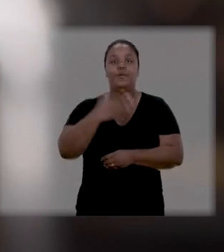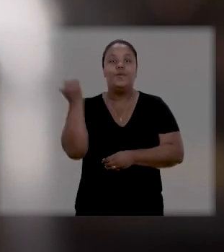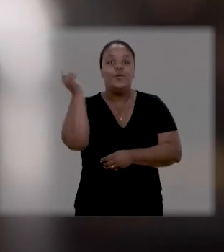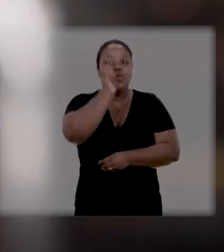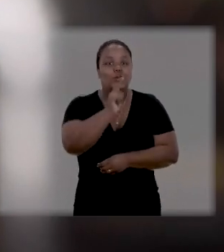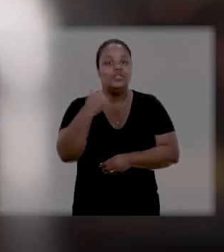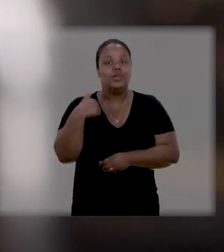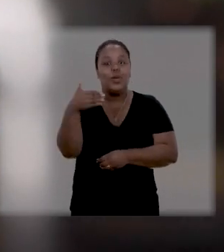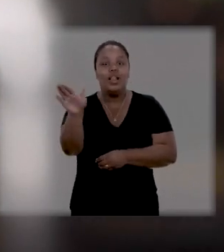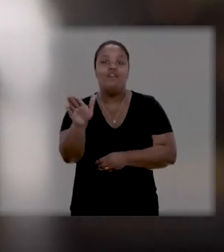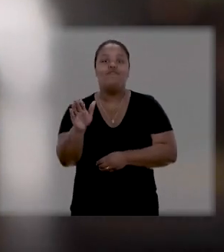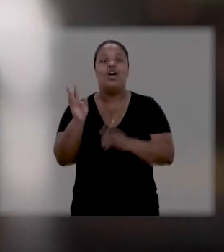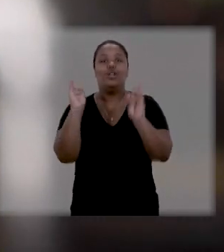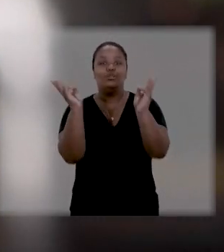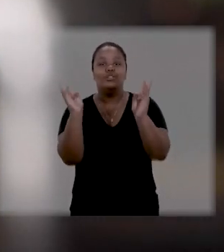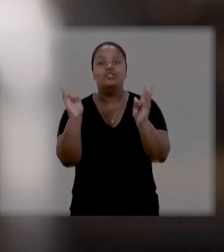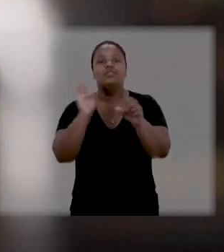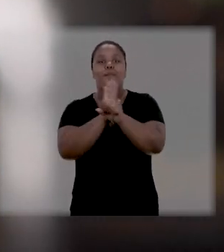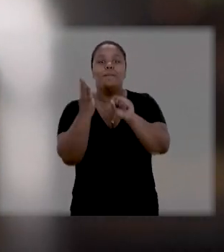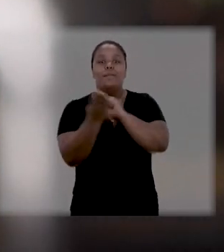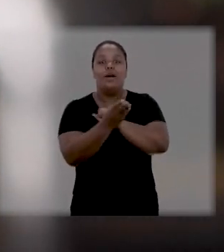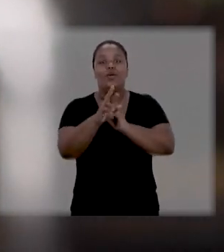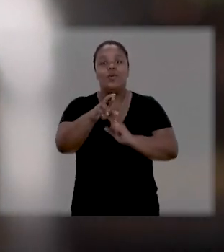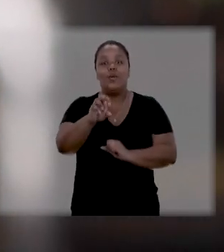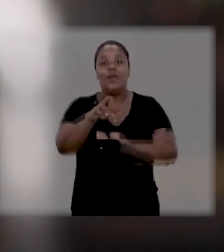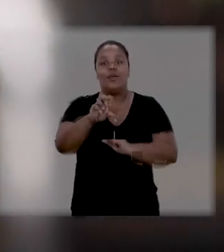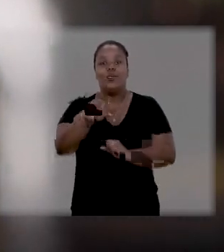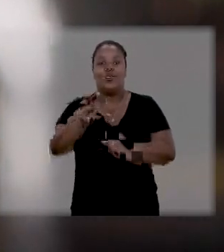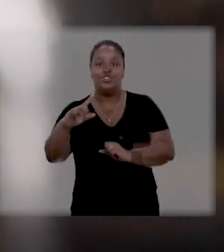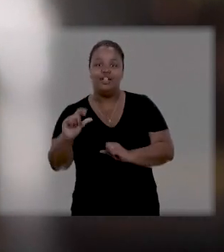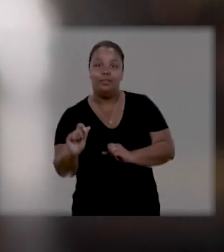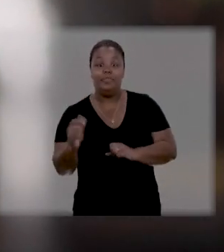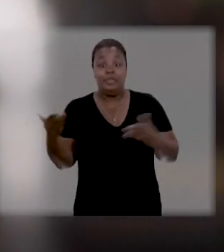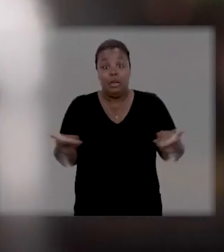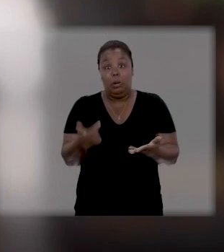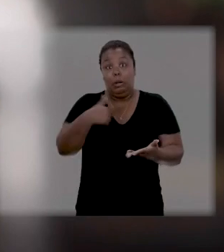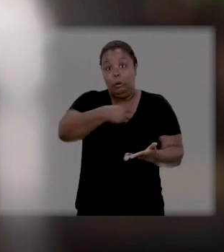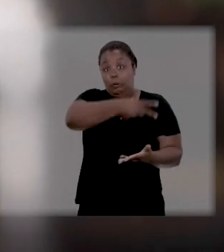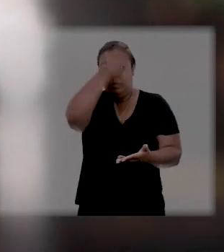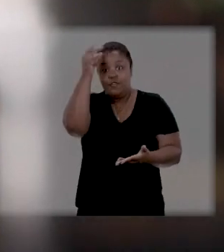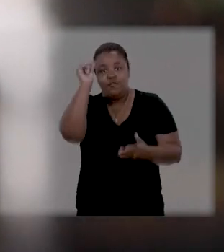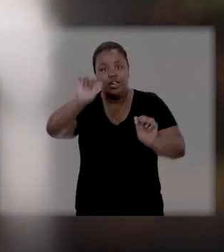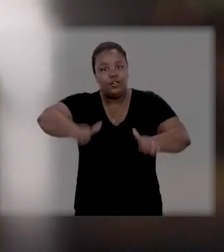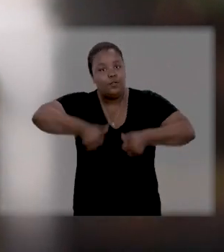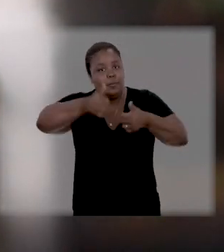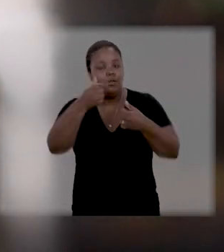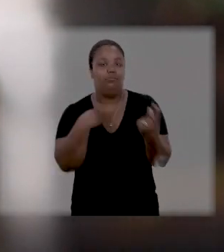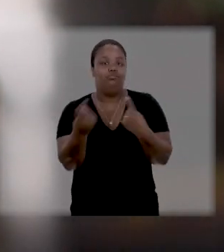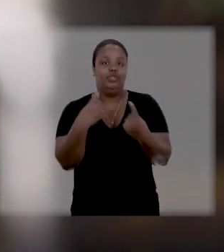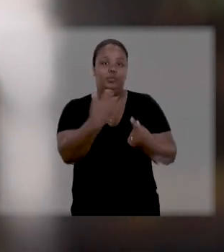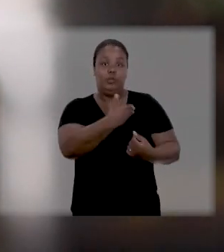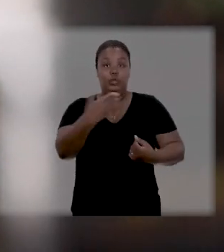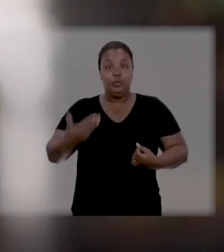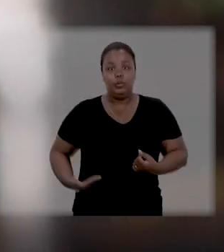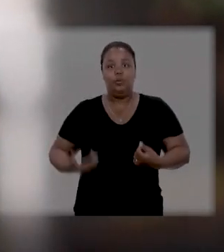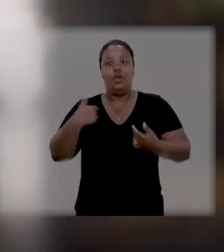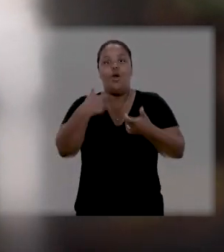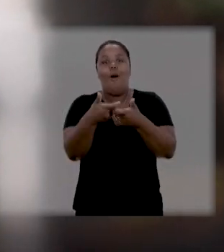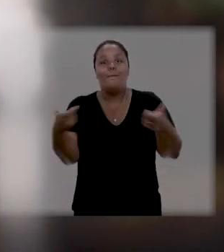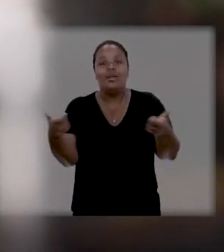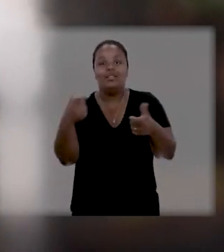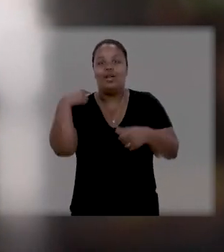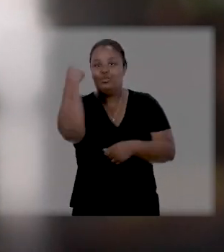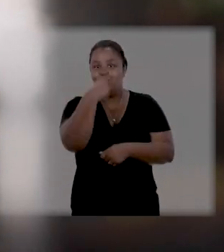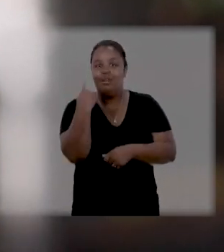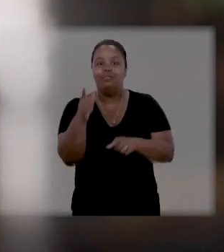conquistas foi levar a linha de lotação para Restinga. Agora, como prefeita, vou melhorar o transporte público. Estender